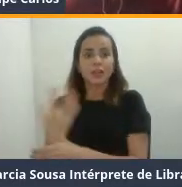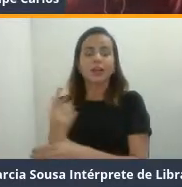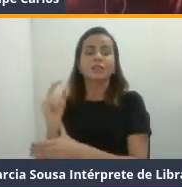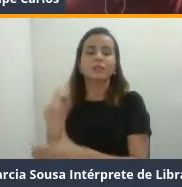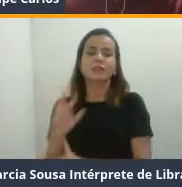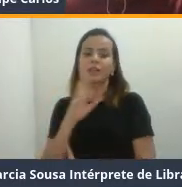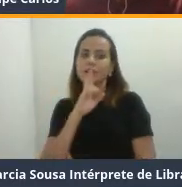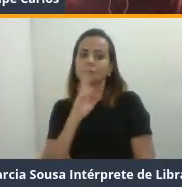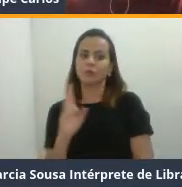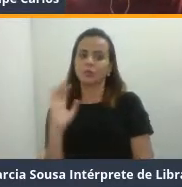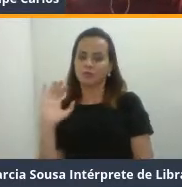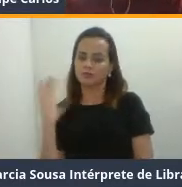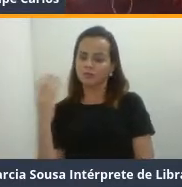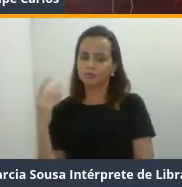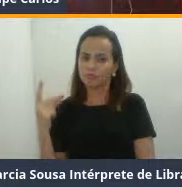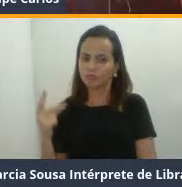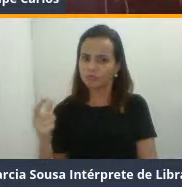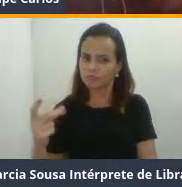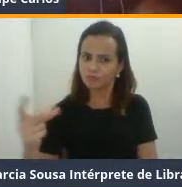a longo prazo, certo?